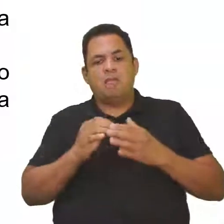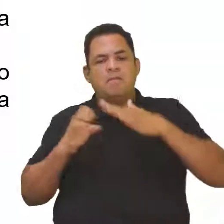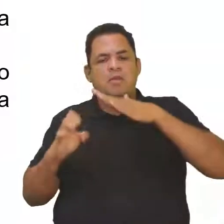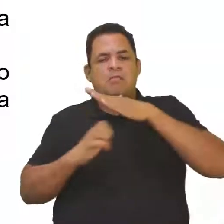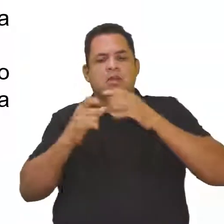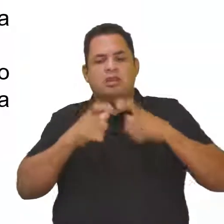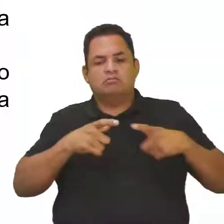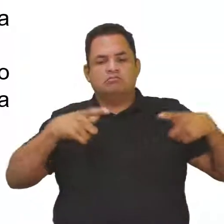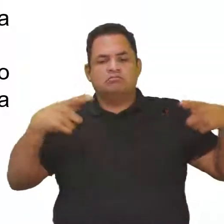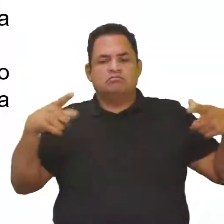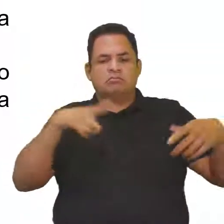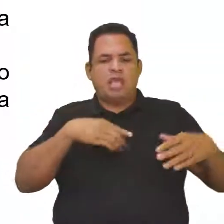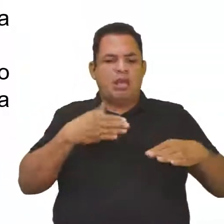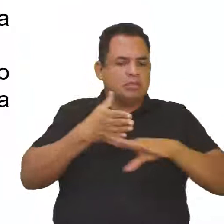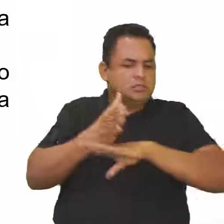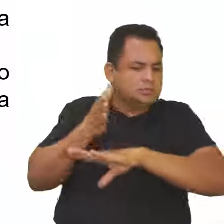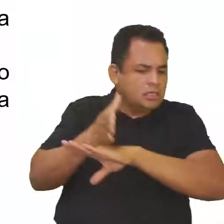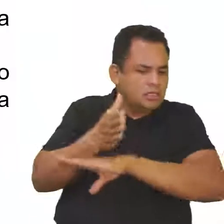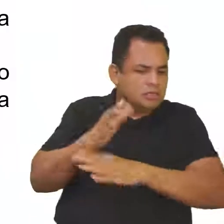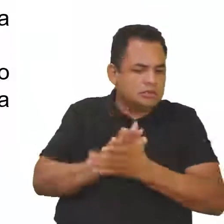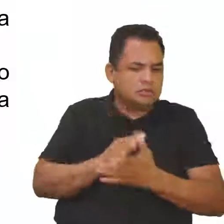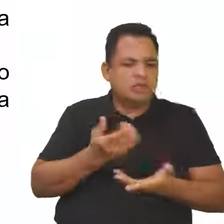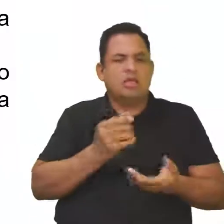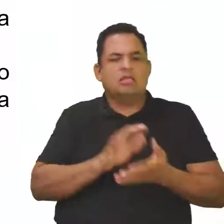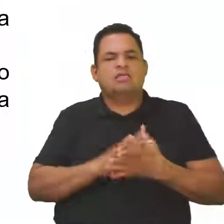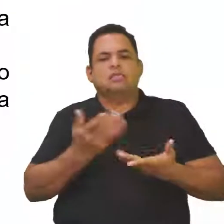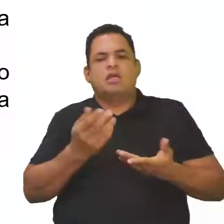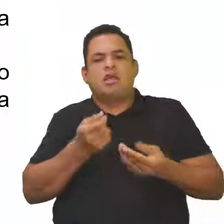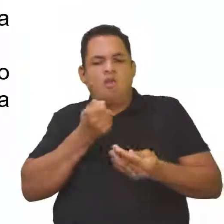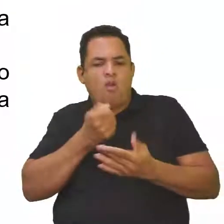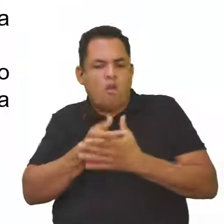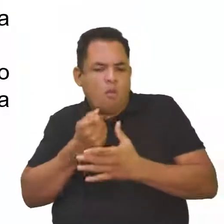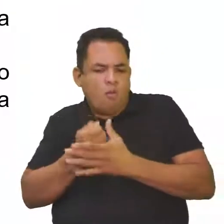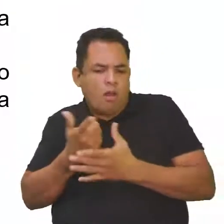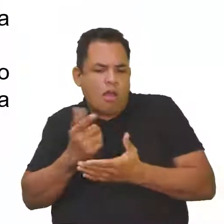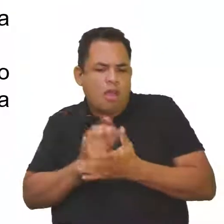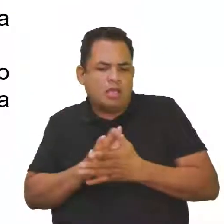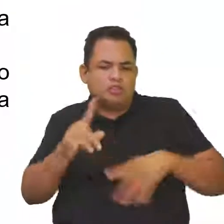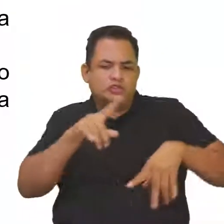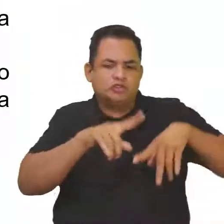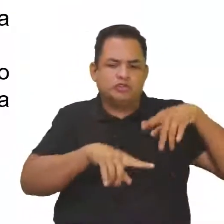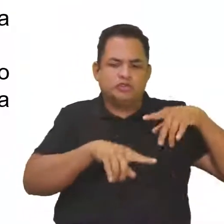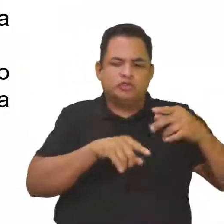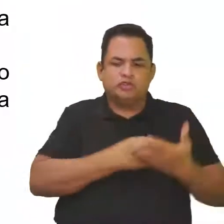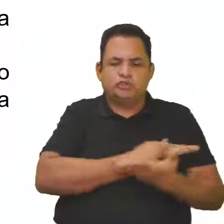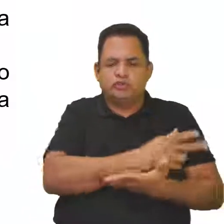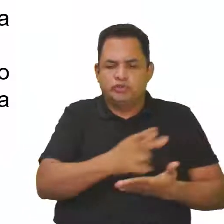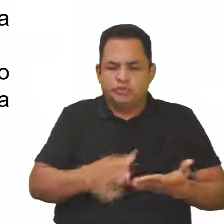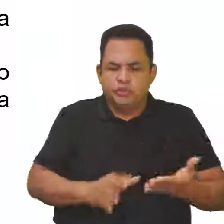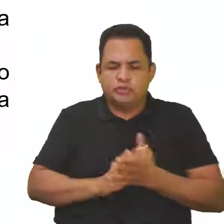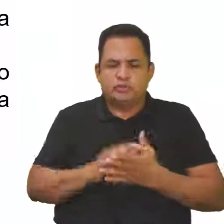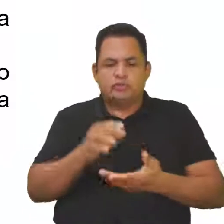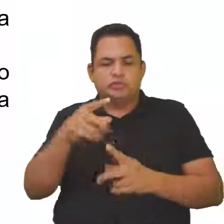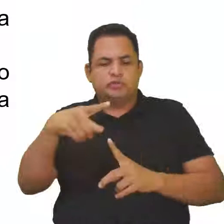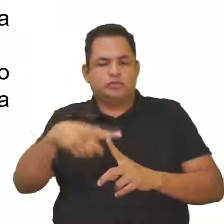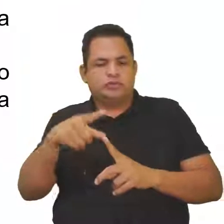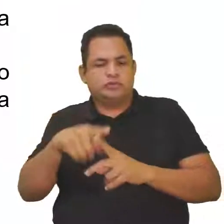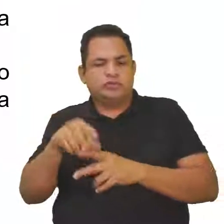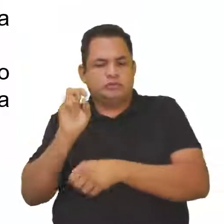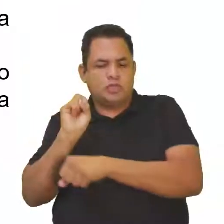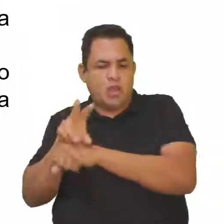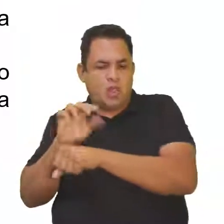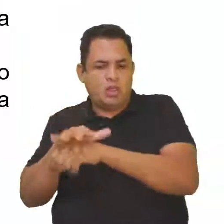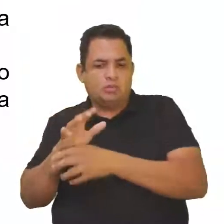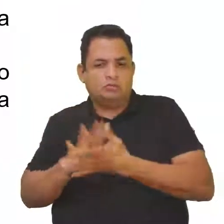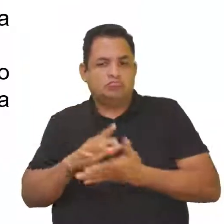acesso, recurso para fazer compras de vários tipos de agrotóxicos, eu vou ter menos prejuízo nas minhas colheitas,